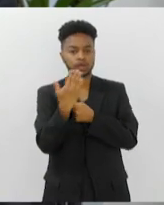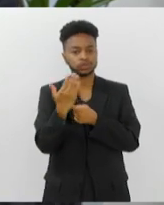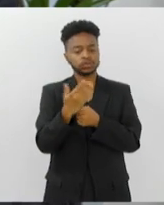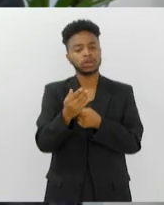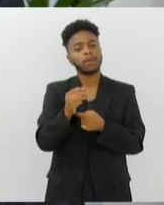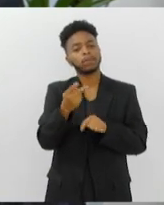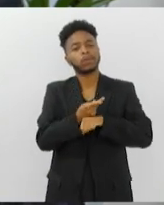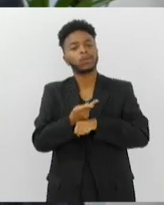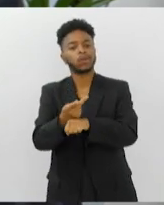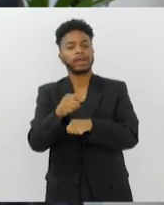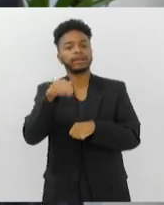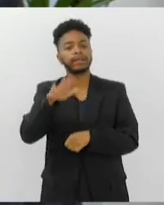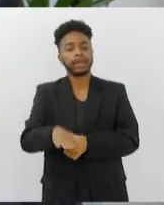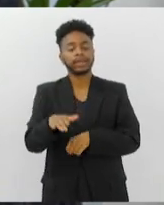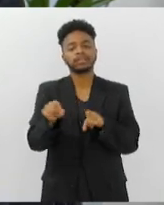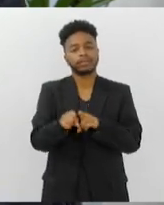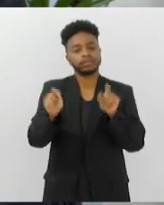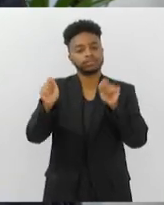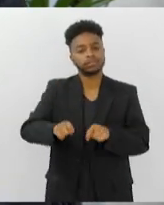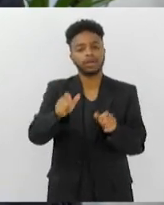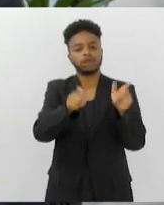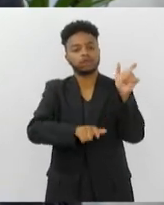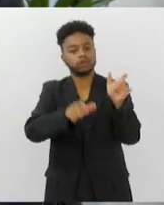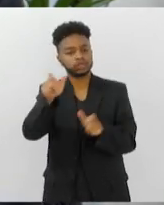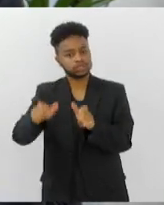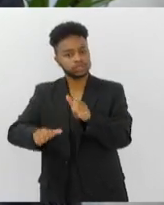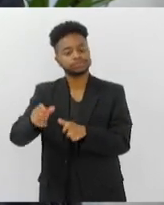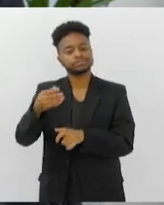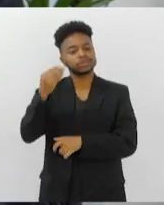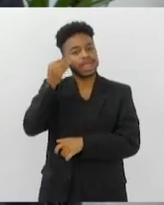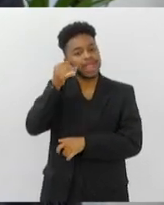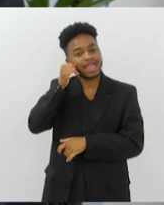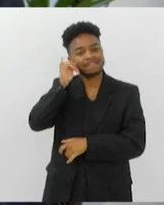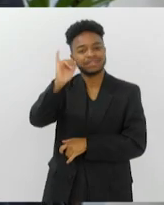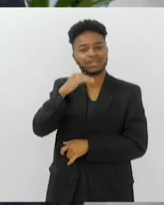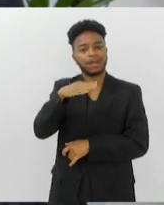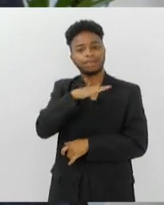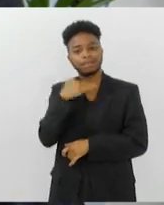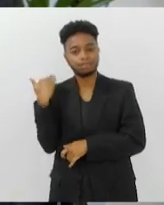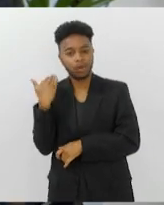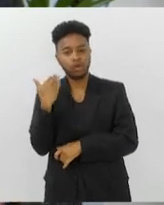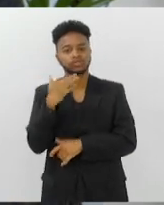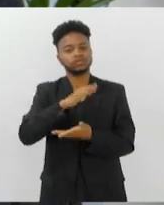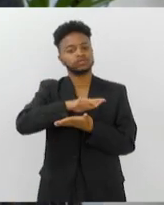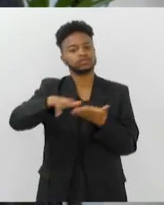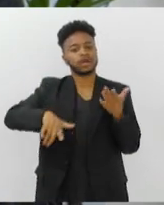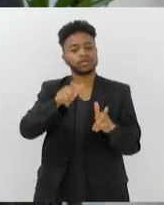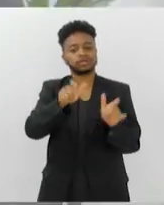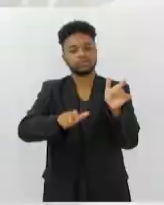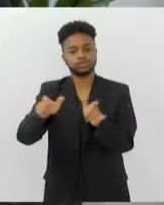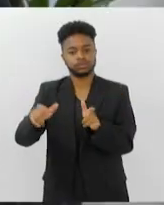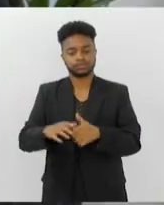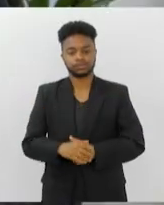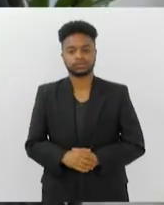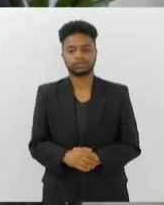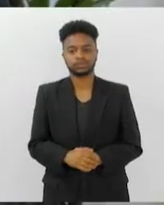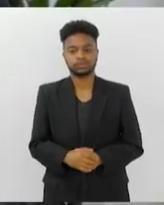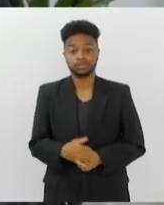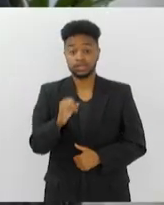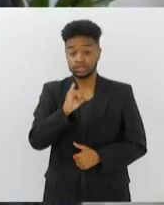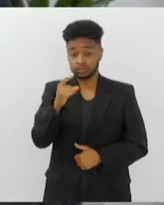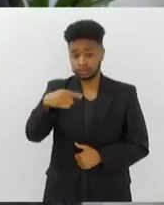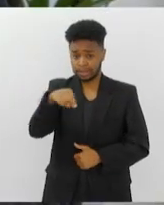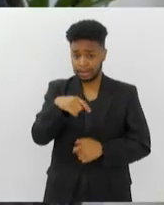procurar, para que você possa prevenir morte de milhares de pessoas. Se você